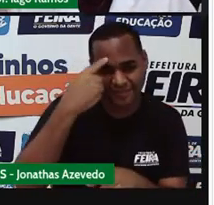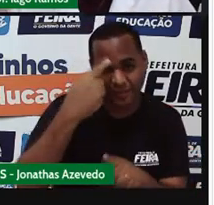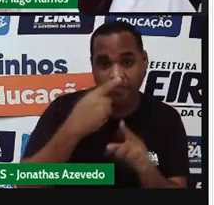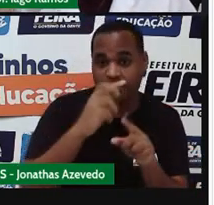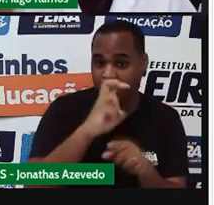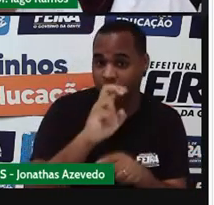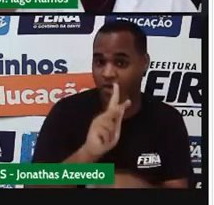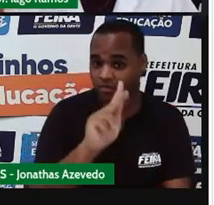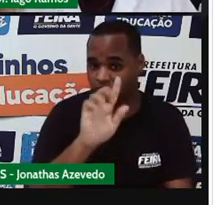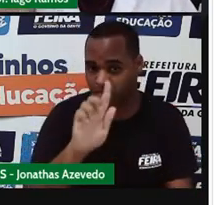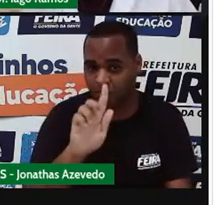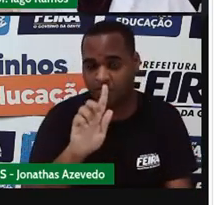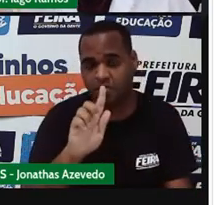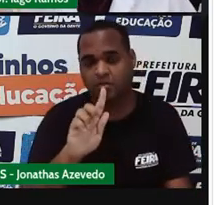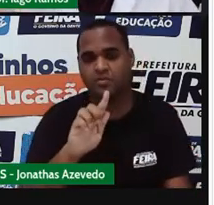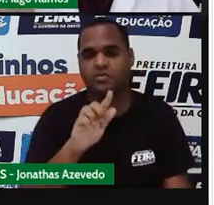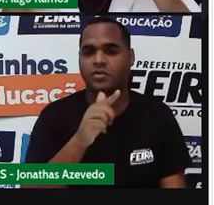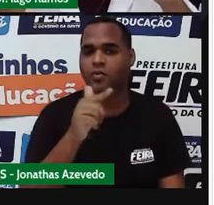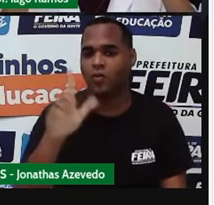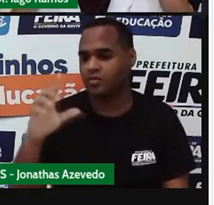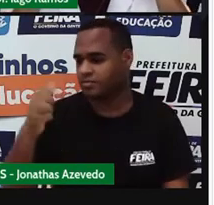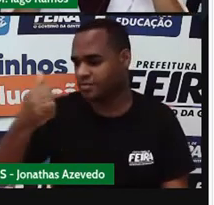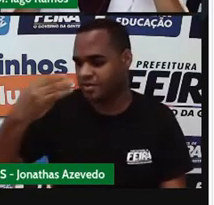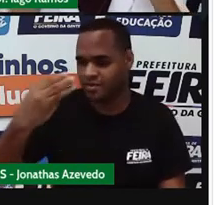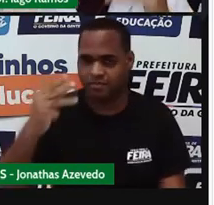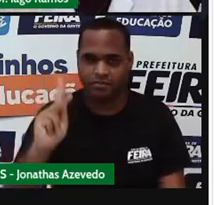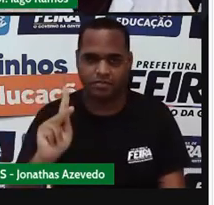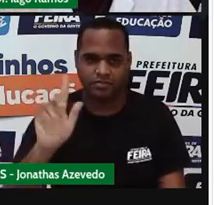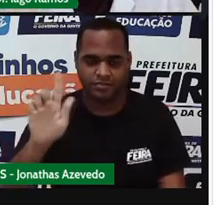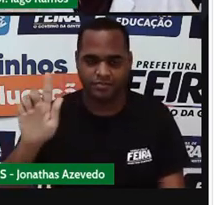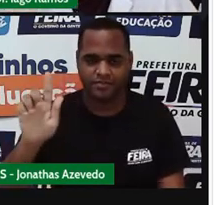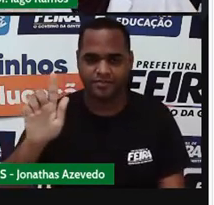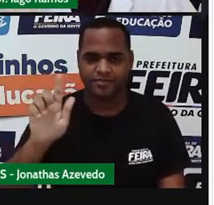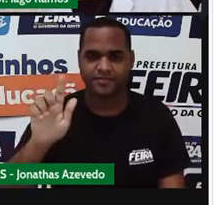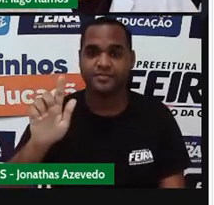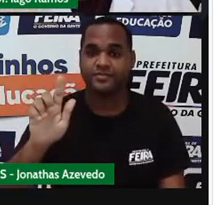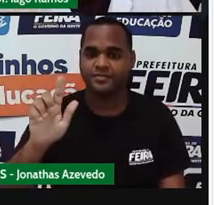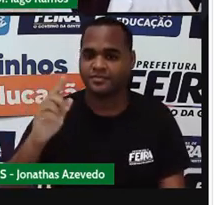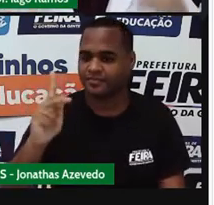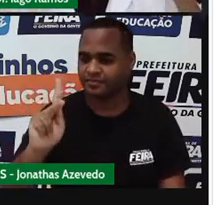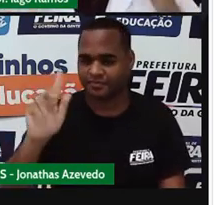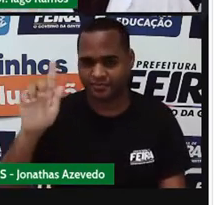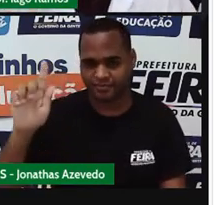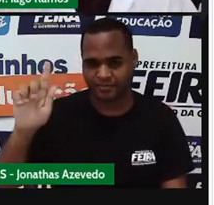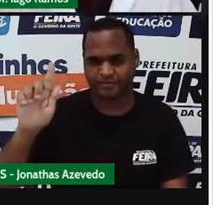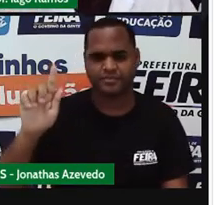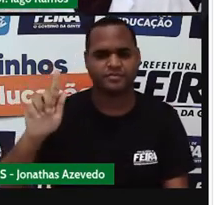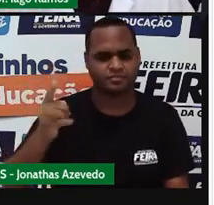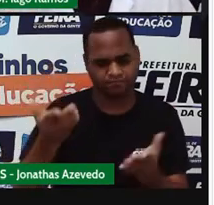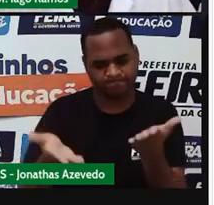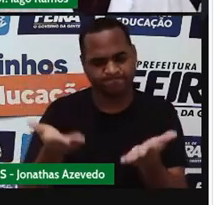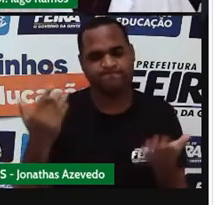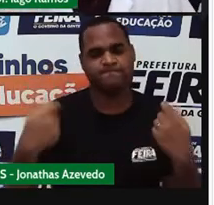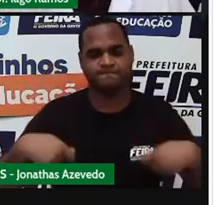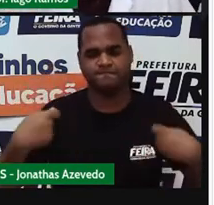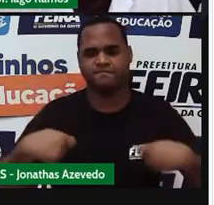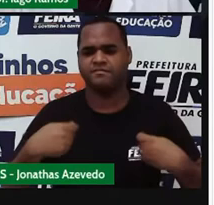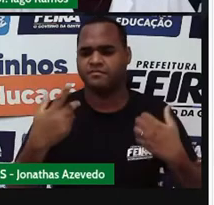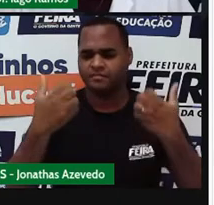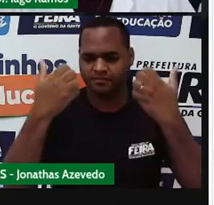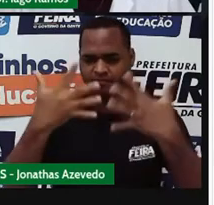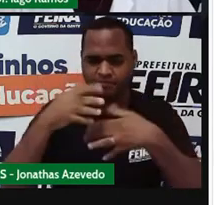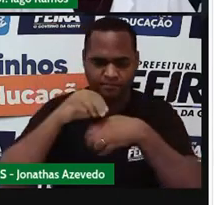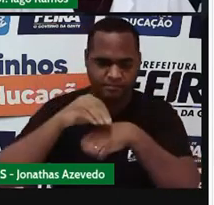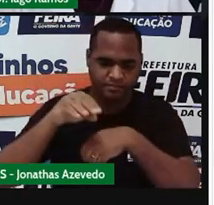no outro você tem um só de treze quilos, e isso precisa estar equilibrado. Bom, o é eu tô querendo dizer pra você? Dá pra gente